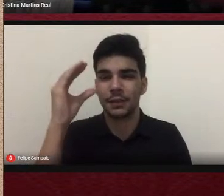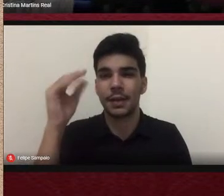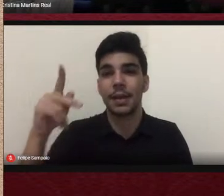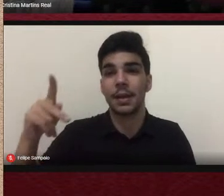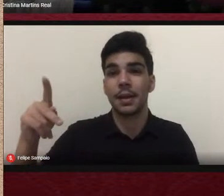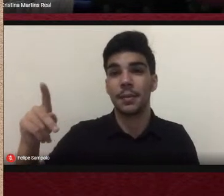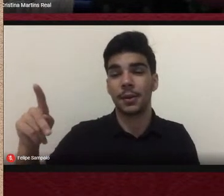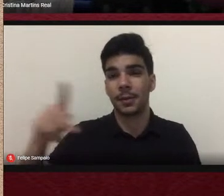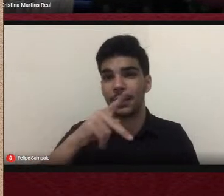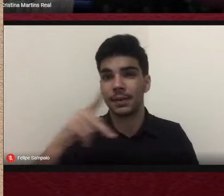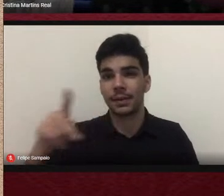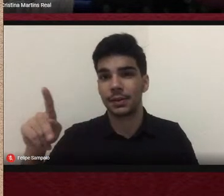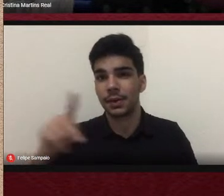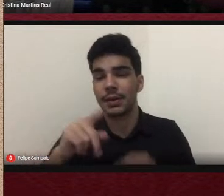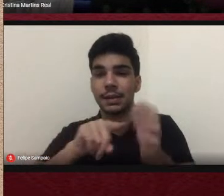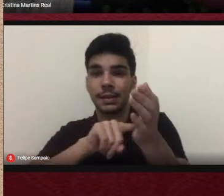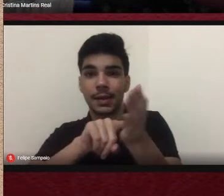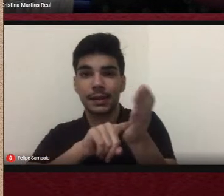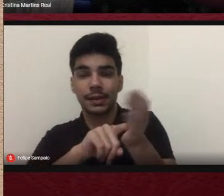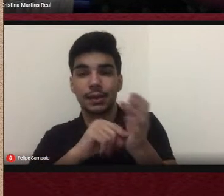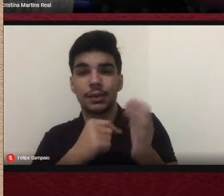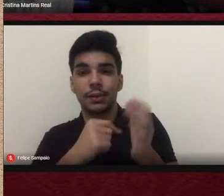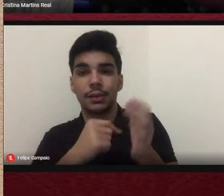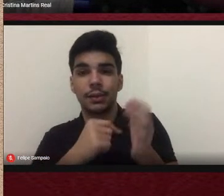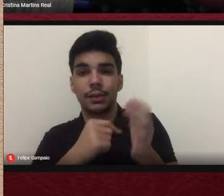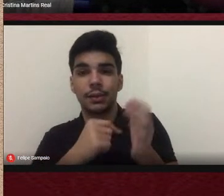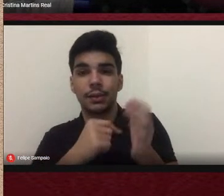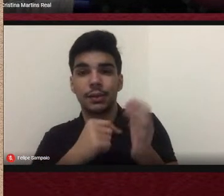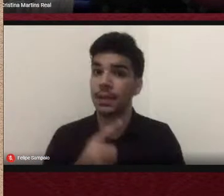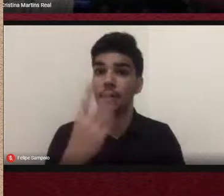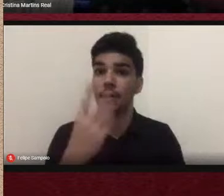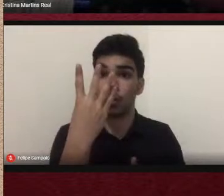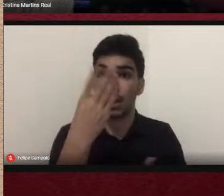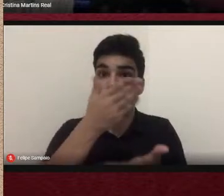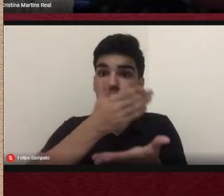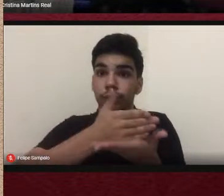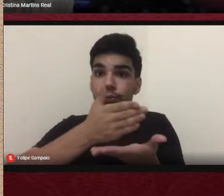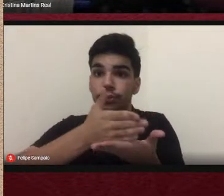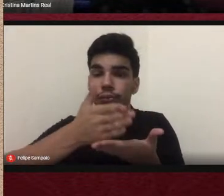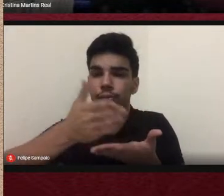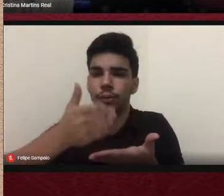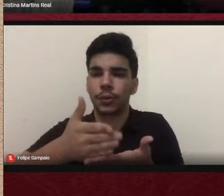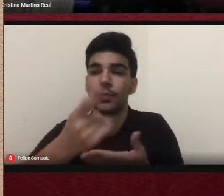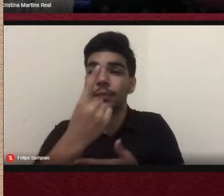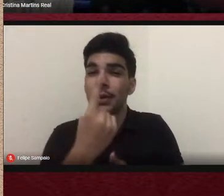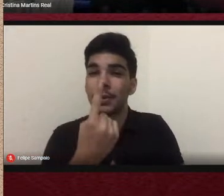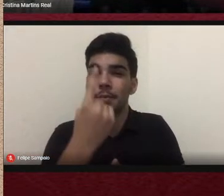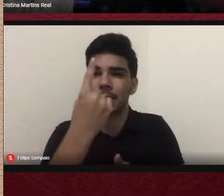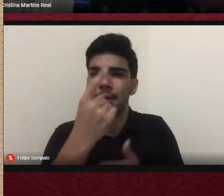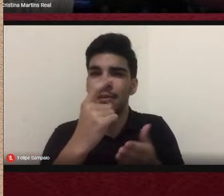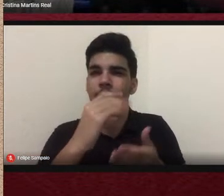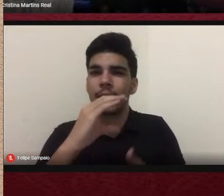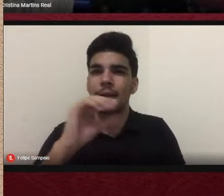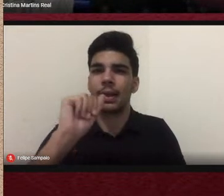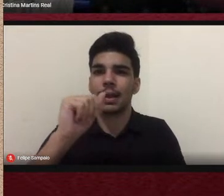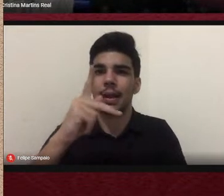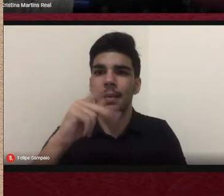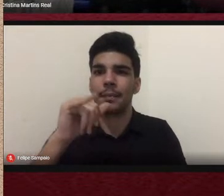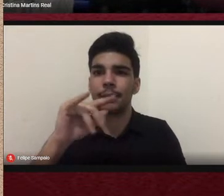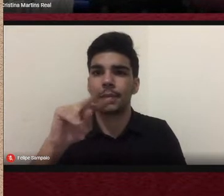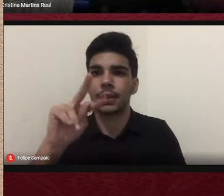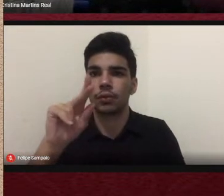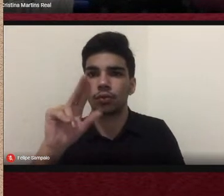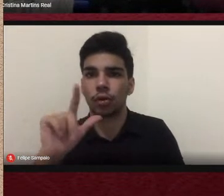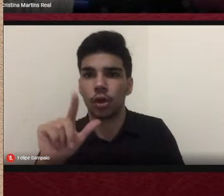São quatro capítulos. O primeiro capítulo foi escrito por mim mesma, que escrevi